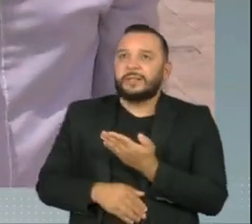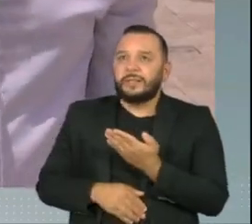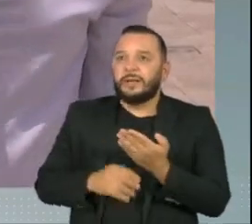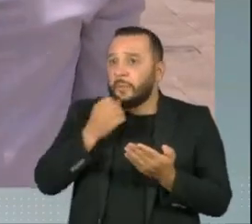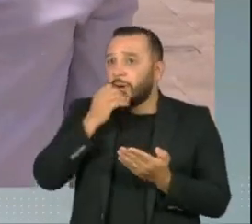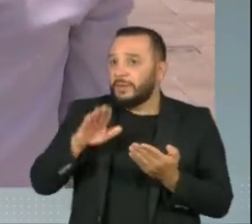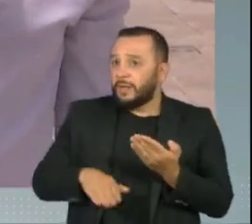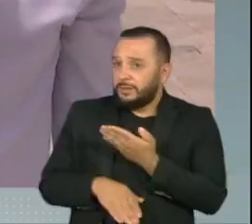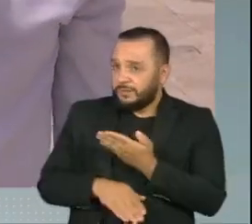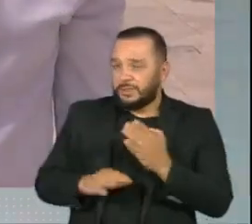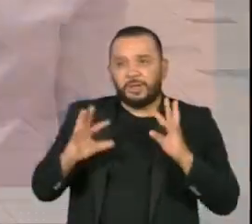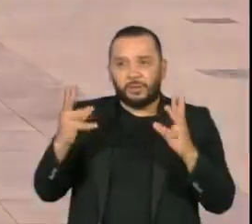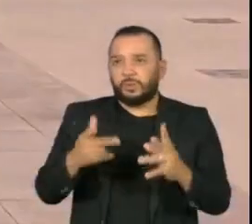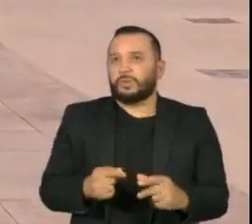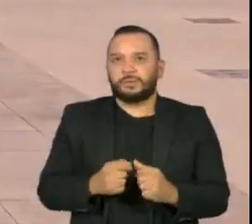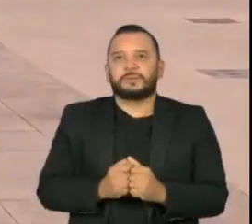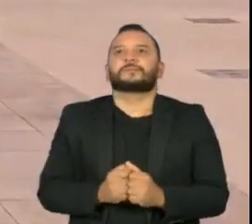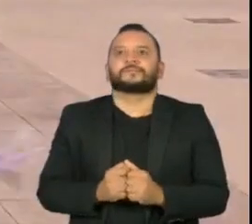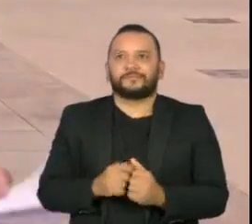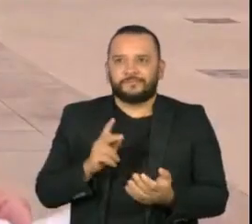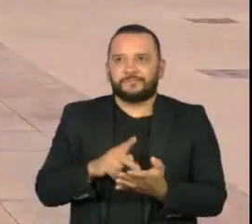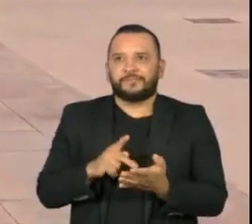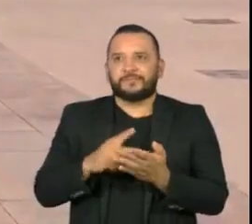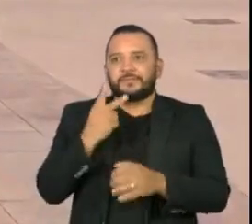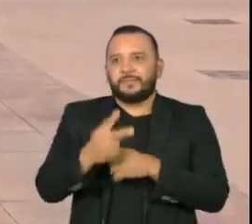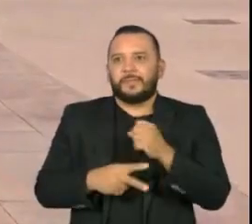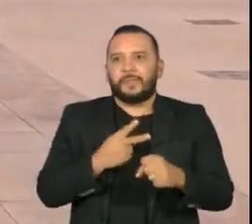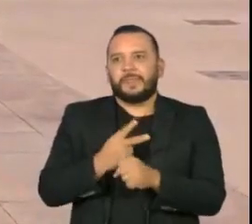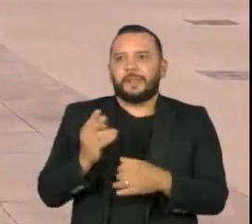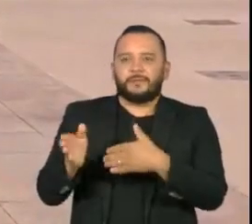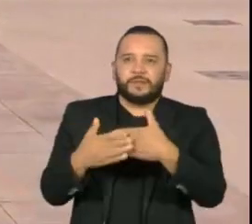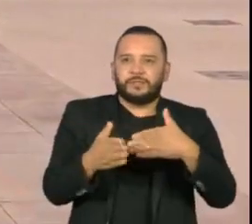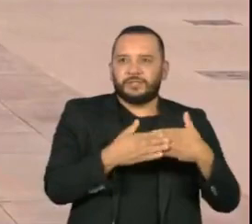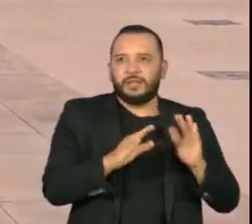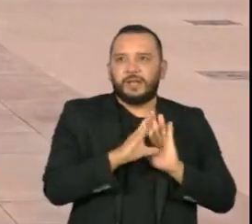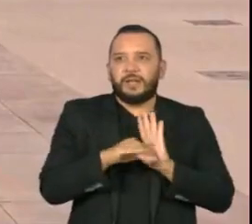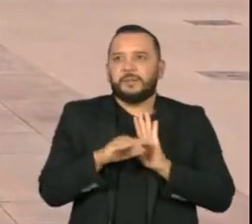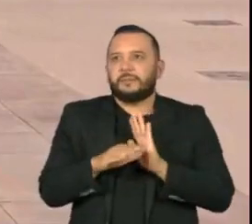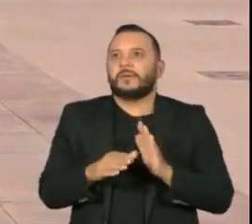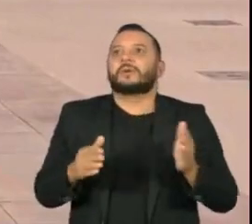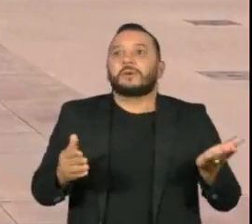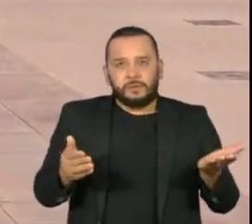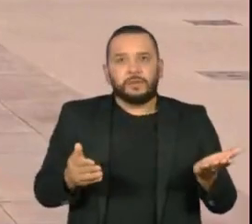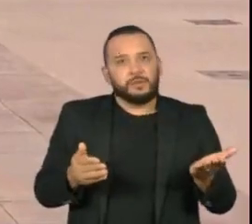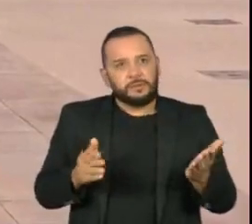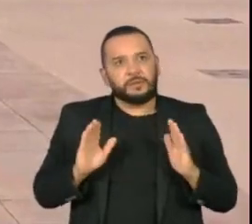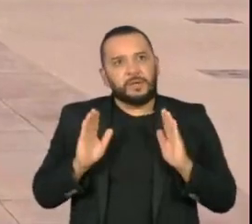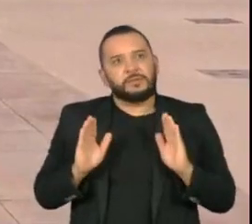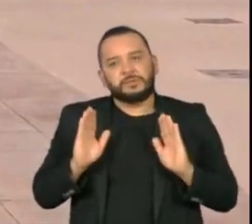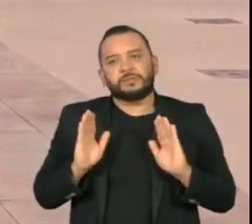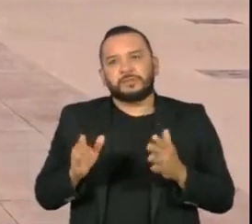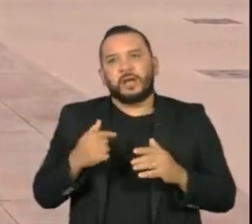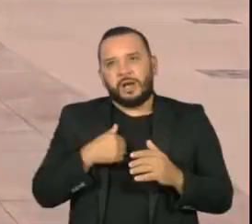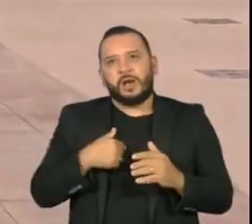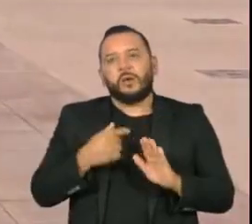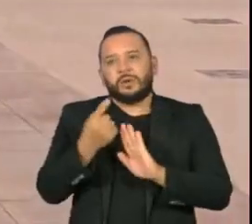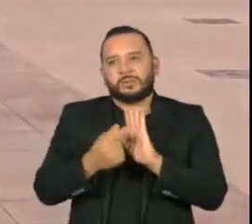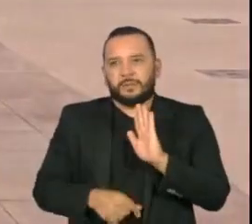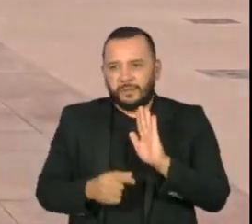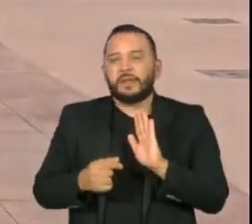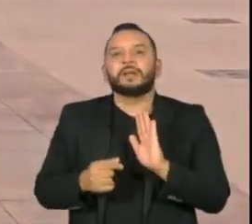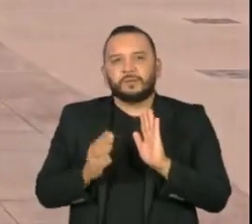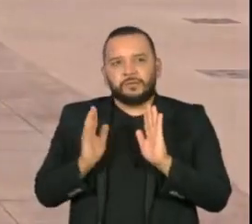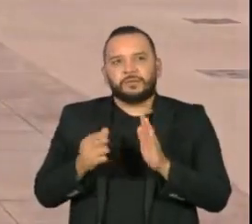Oi, Aldo. Boa tarde para você, boa tarde a todos. Pois é, foram dois anos fechados o Vale do Anhangabaú. Inicialmente uma obra orçada com valor, mas fechou agora em